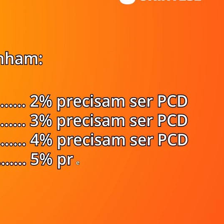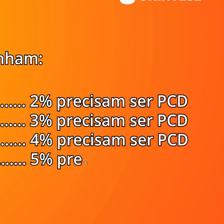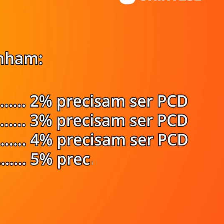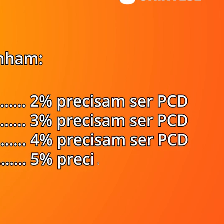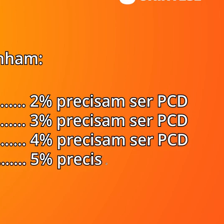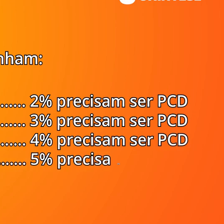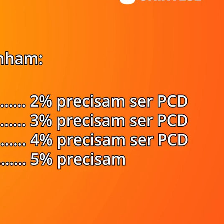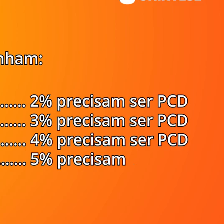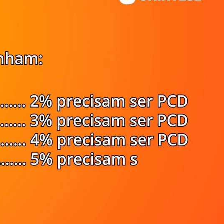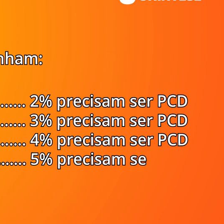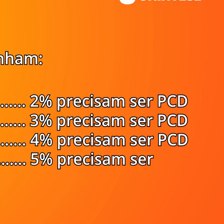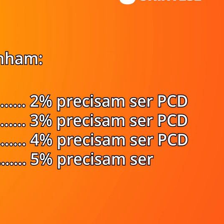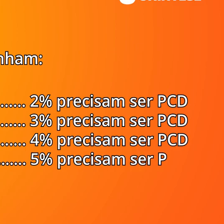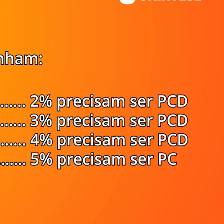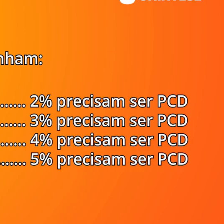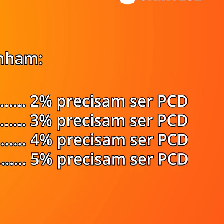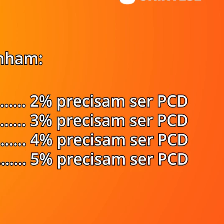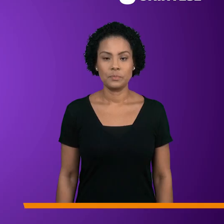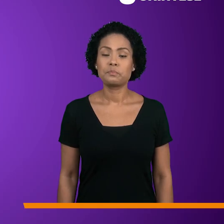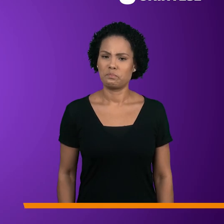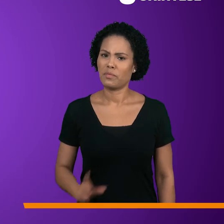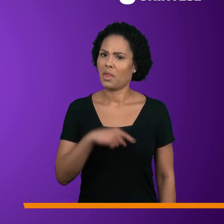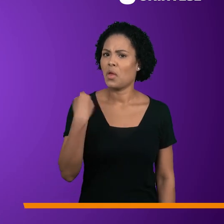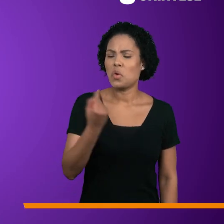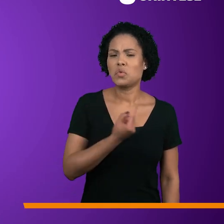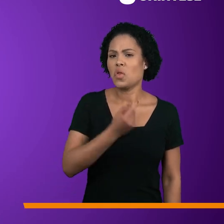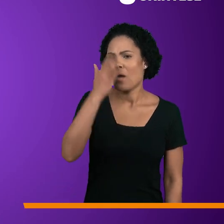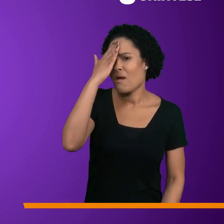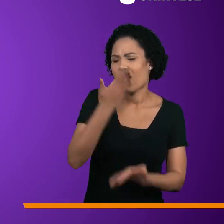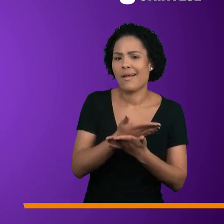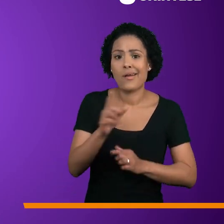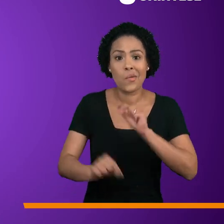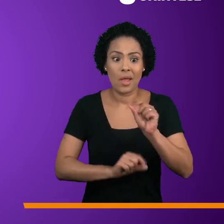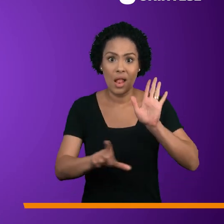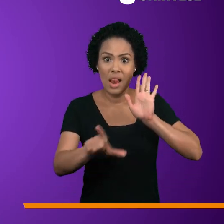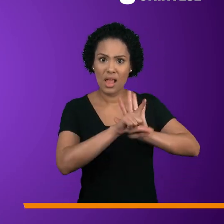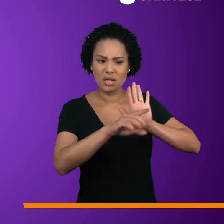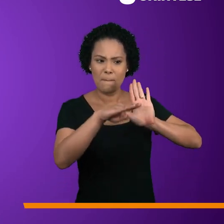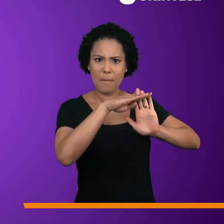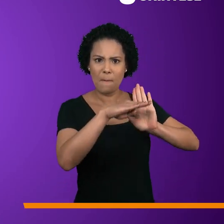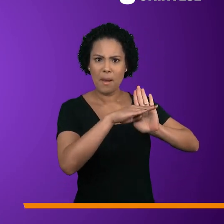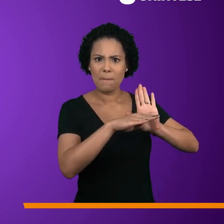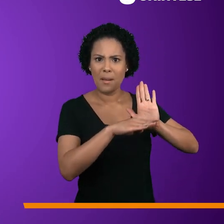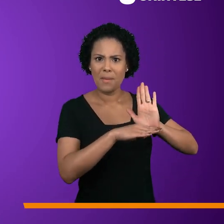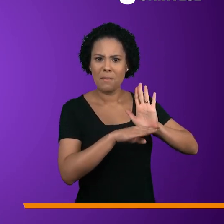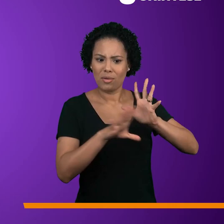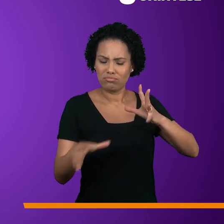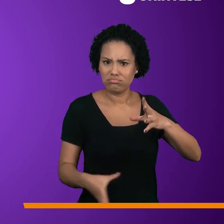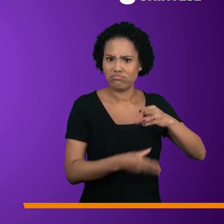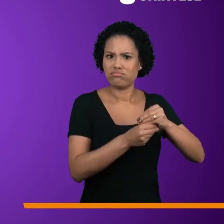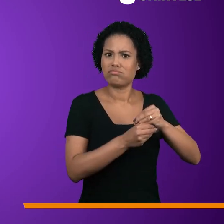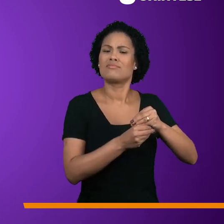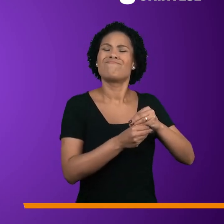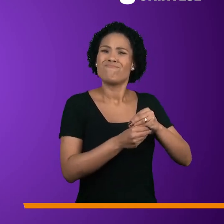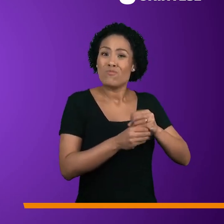5% precisam ser PCD. Nós acreditamos que essa legislação e todas as que de alguma maneira contemplam